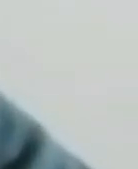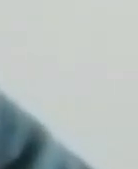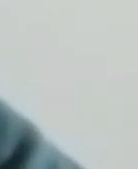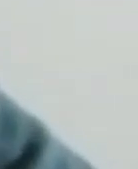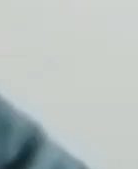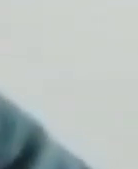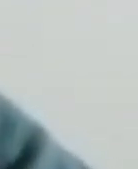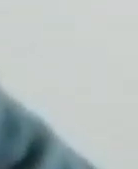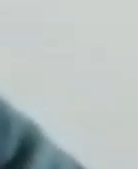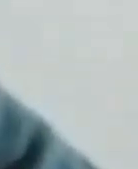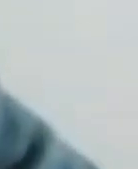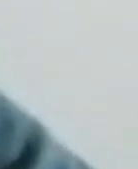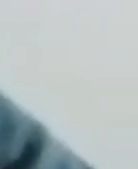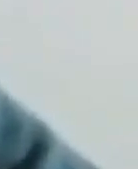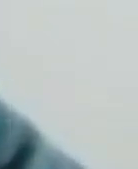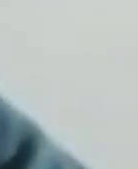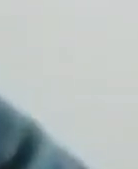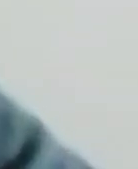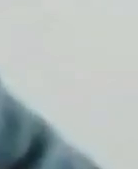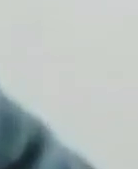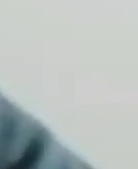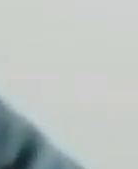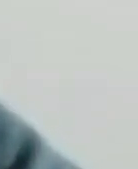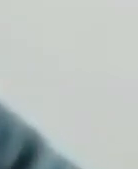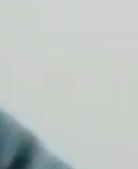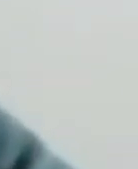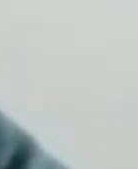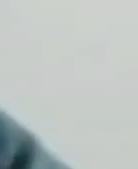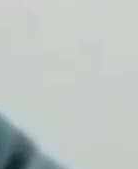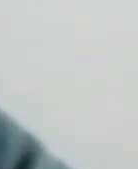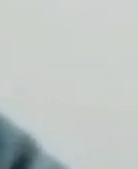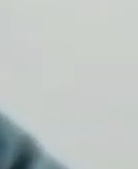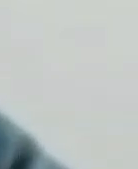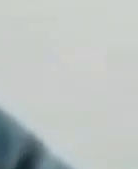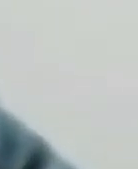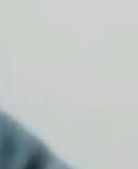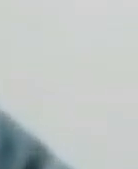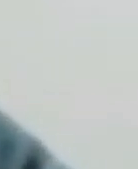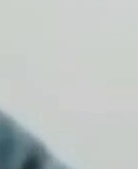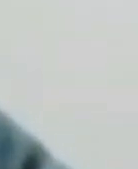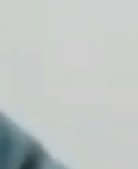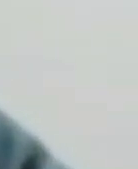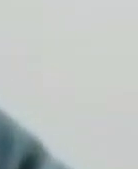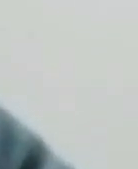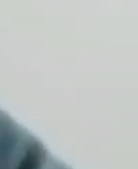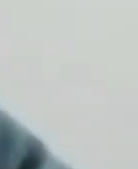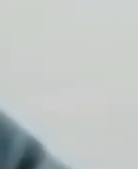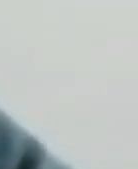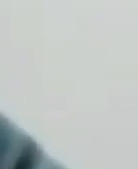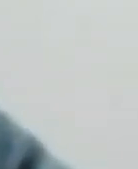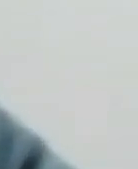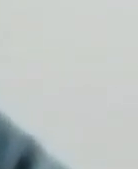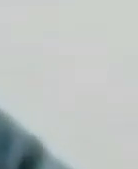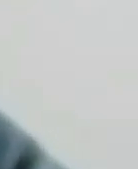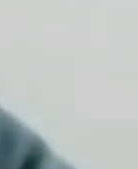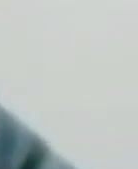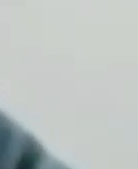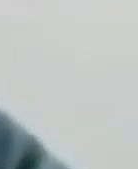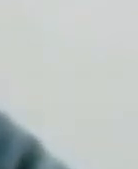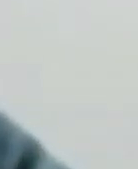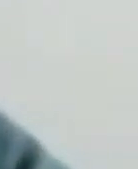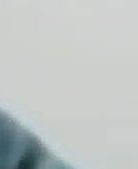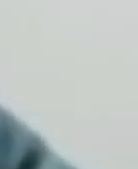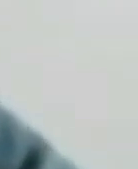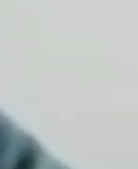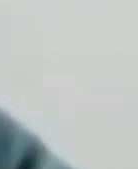As minhas sinceras forças por este momento que vocês estão passando. E peço, mais